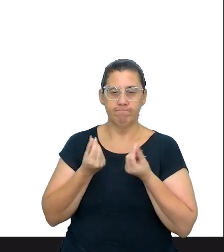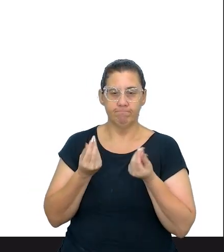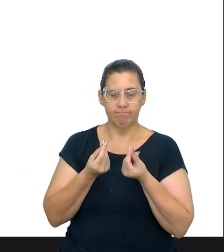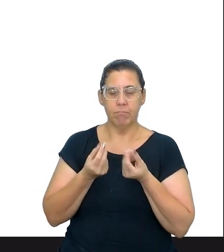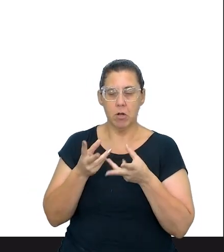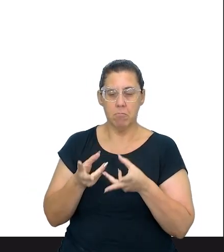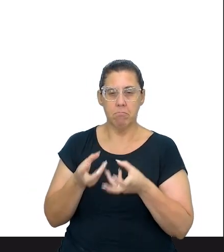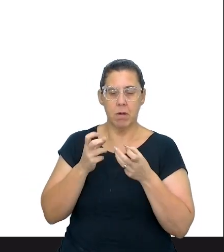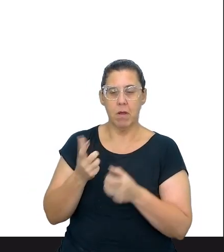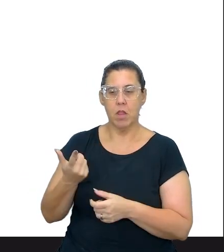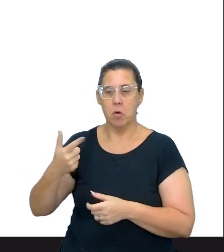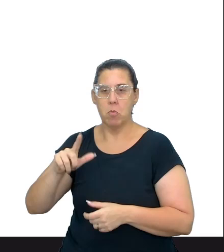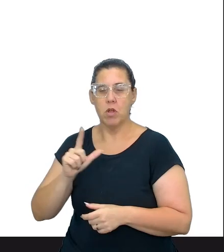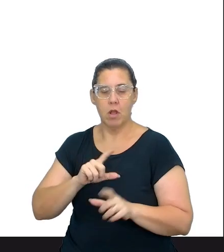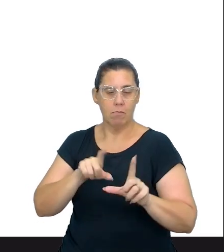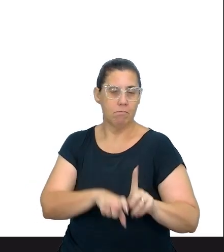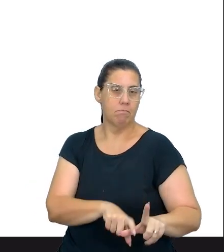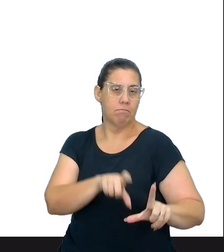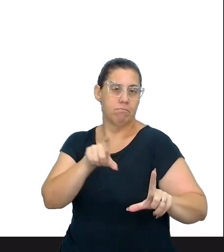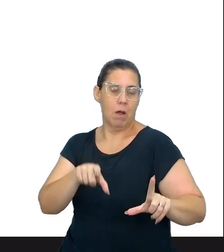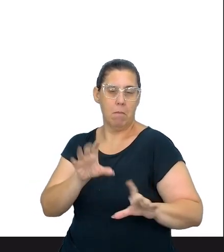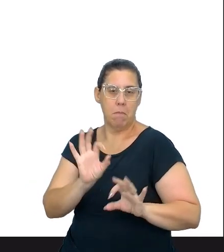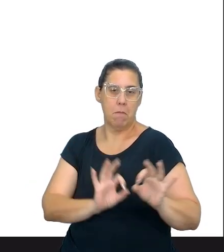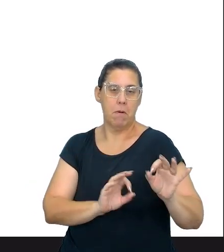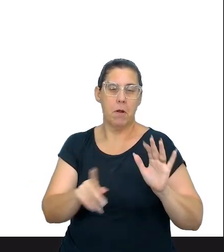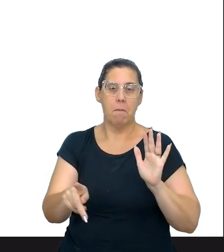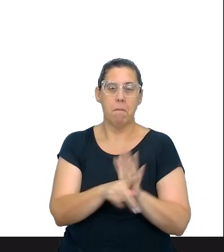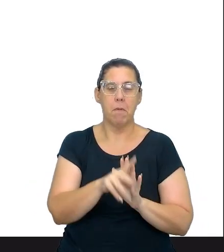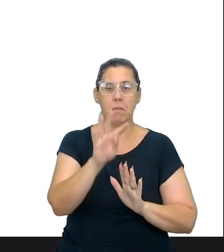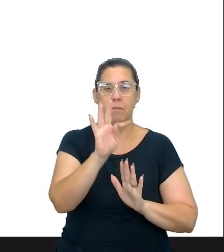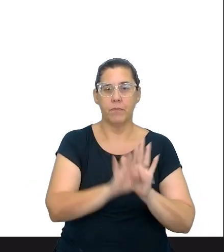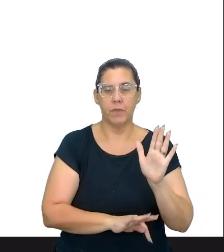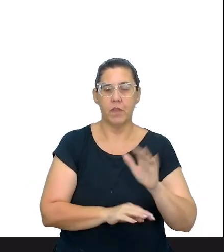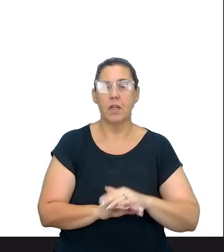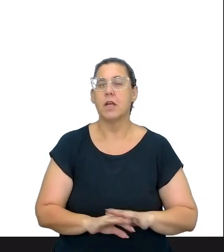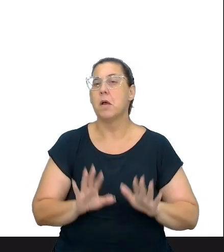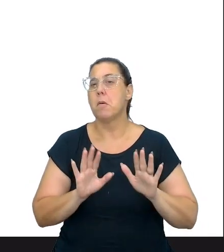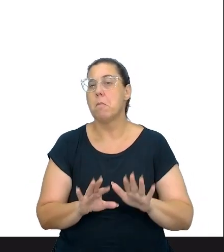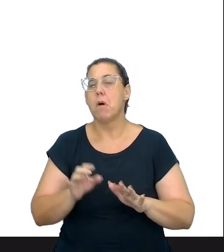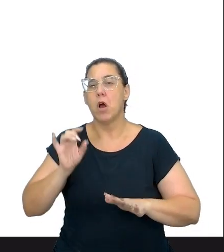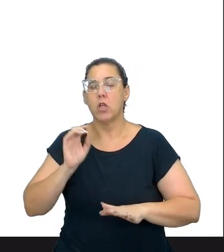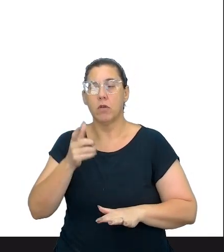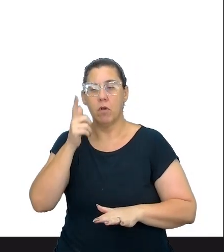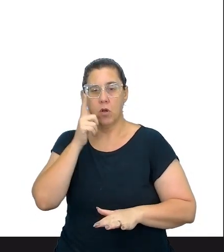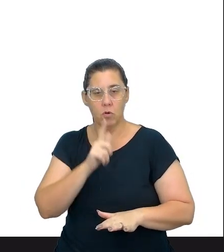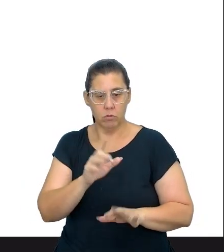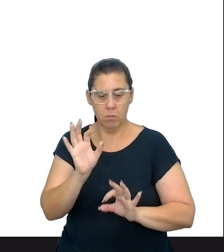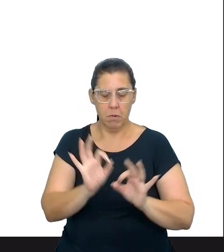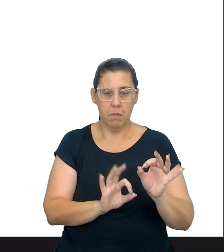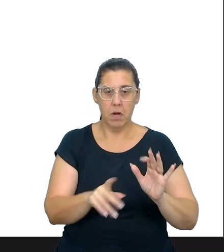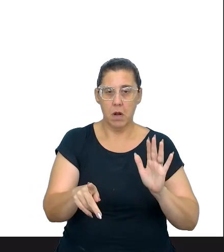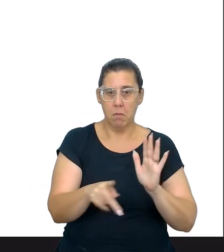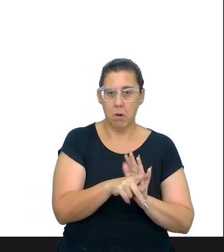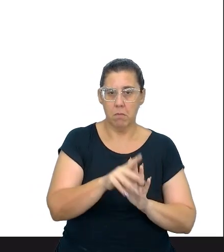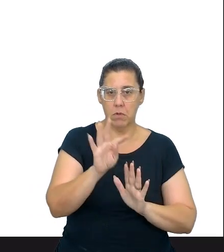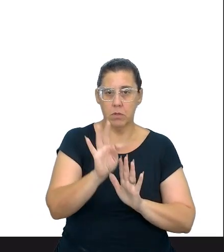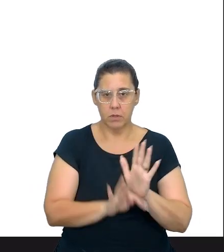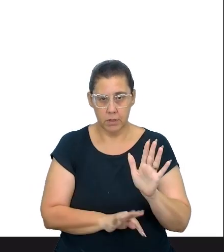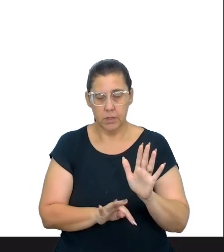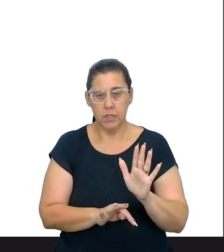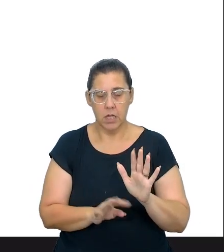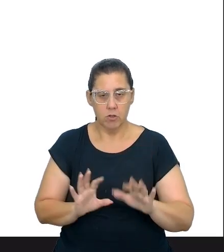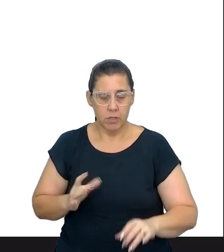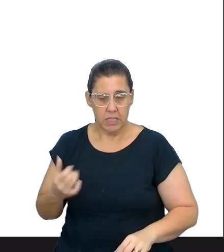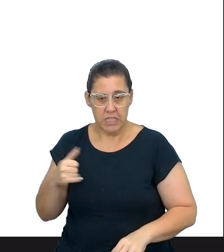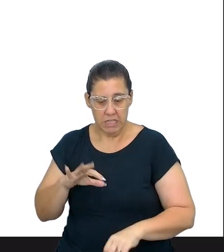depois ele ter autonomia de produzir o seu próprio texto. Mas ele só vai ter essa autonomia de produzir o seu próprio texto com bastante